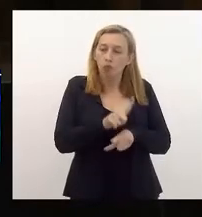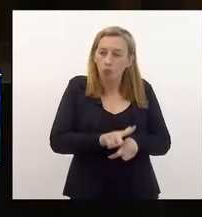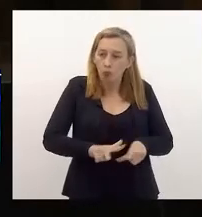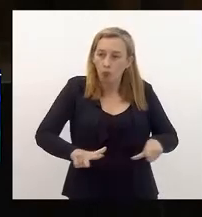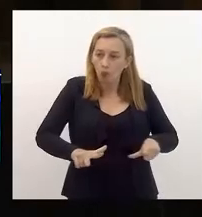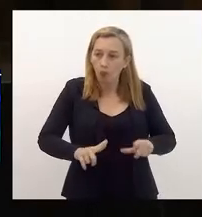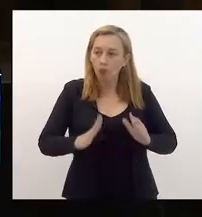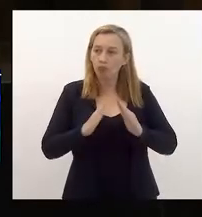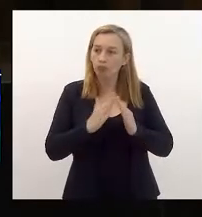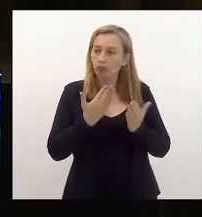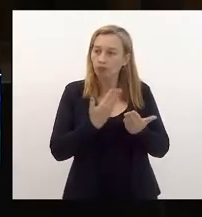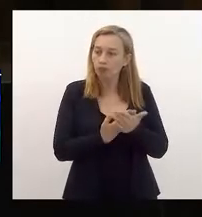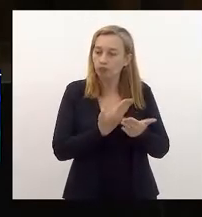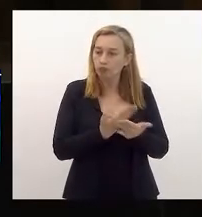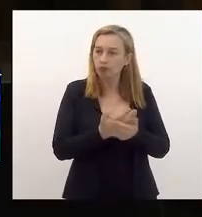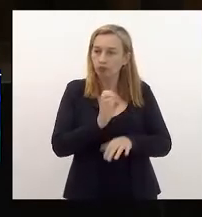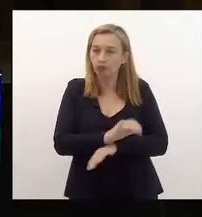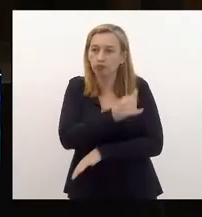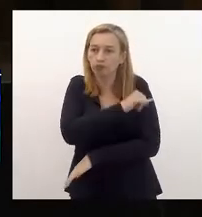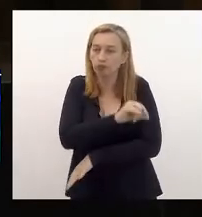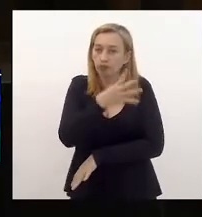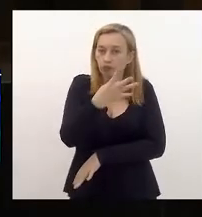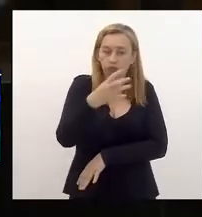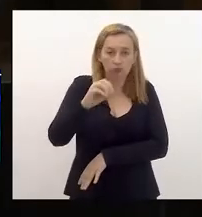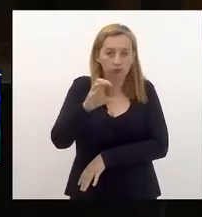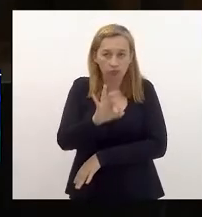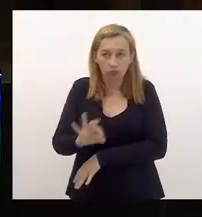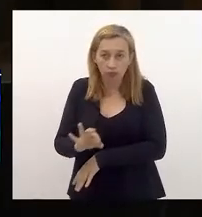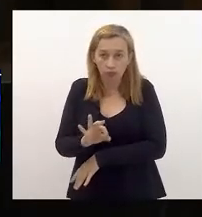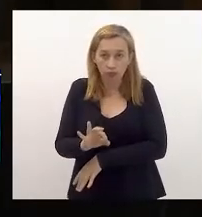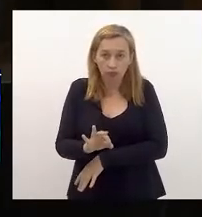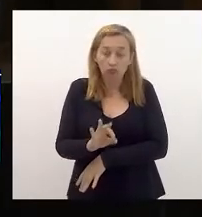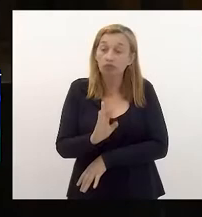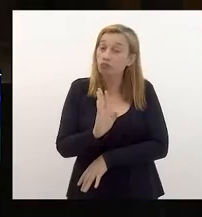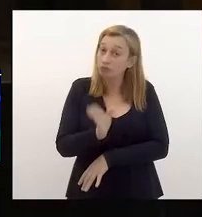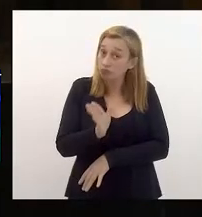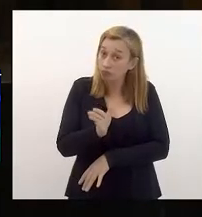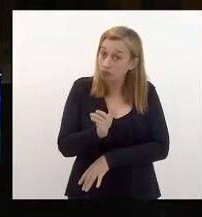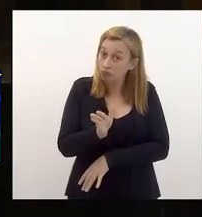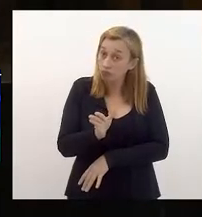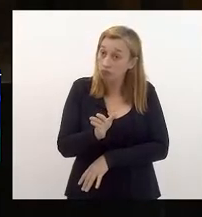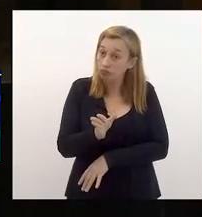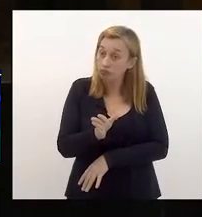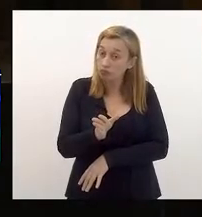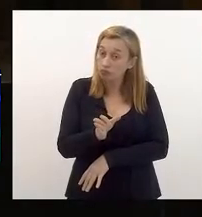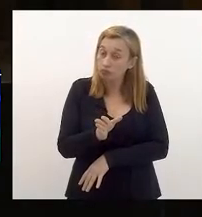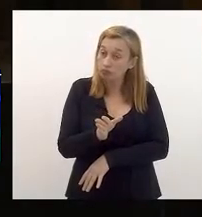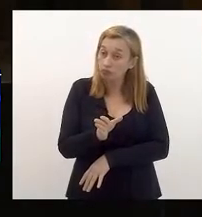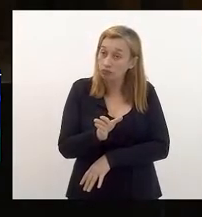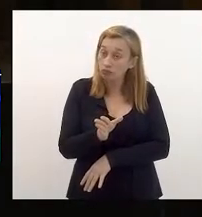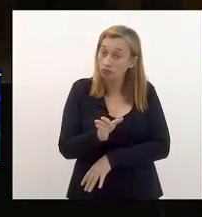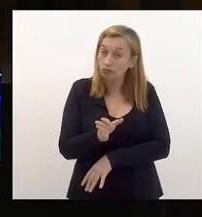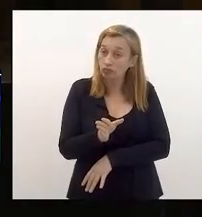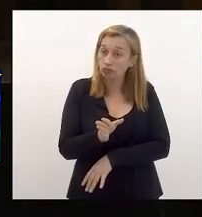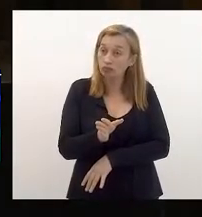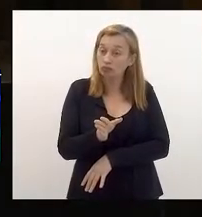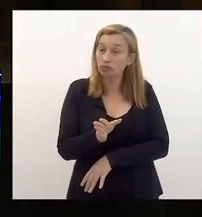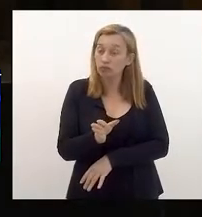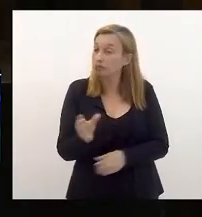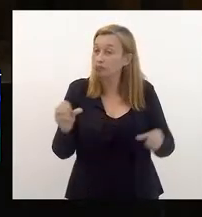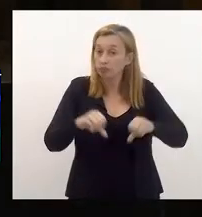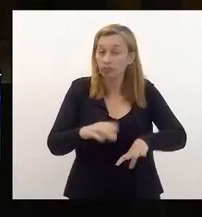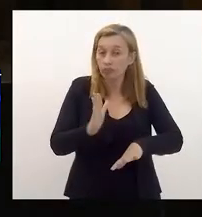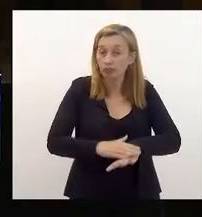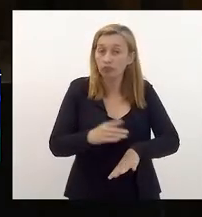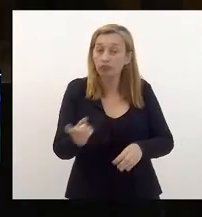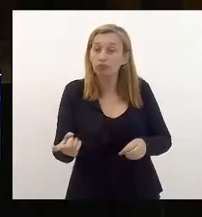vai se aproximar dos 40%. Isso está se agravando com a retomada abrupta das aulas